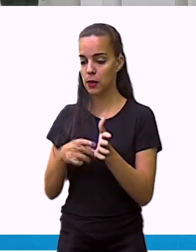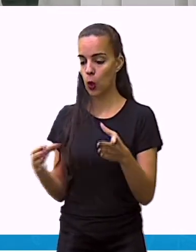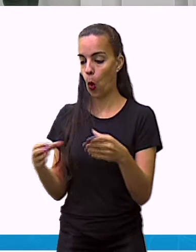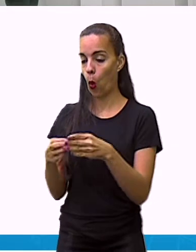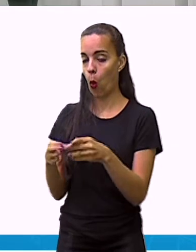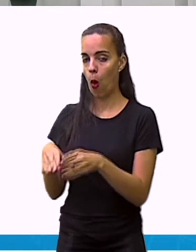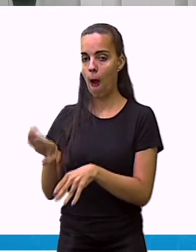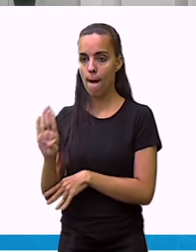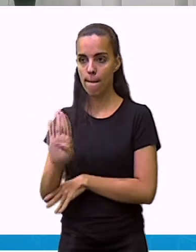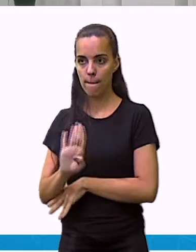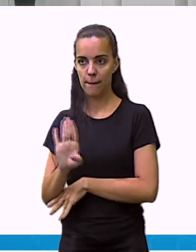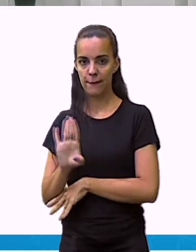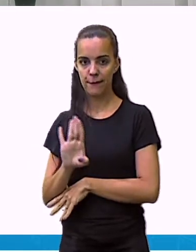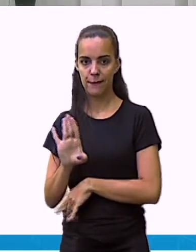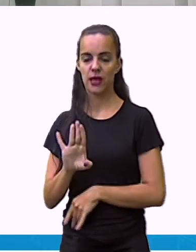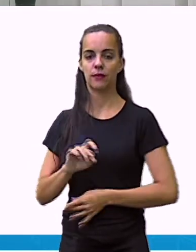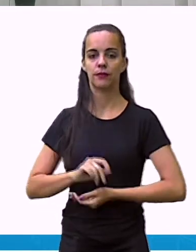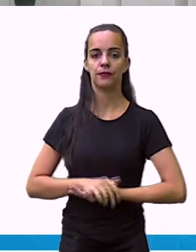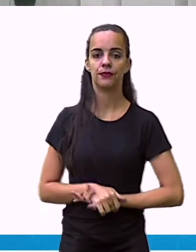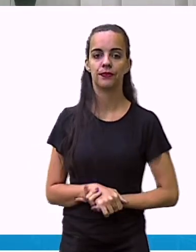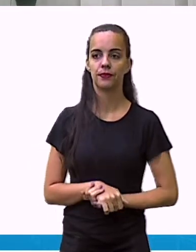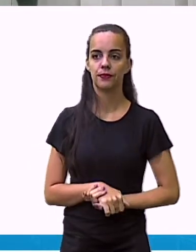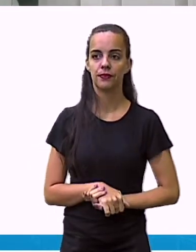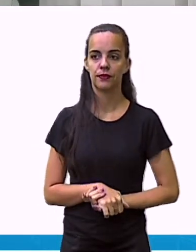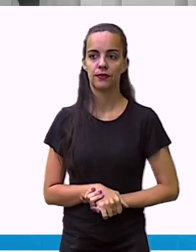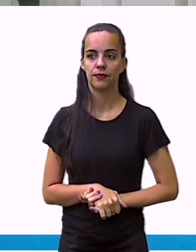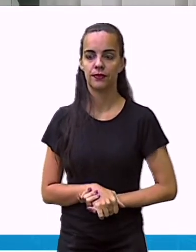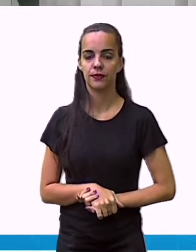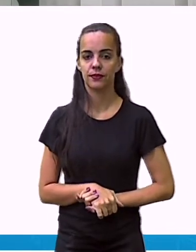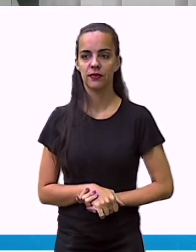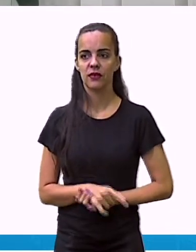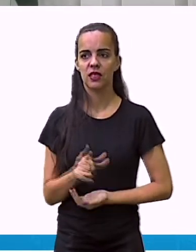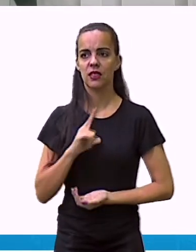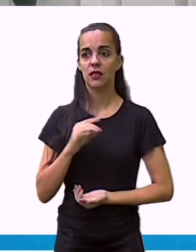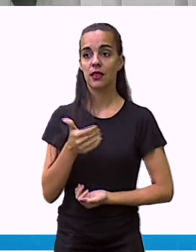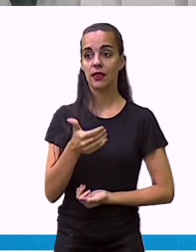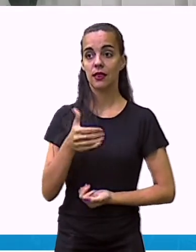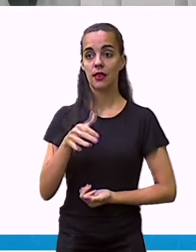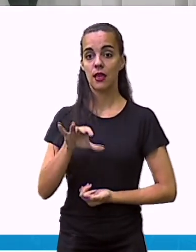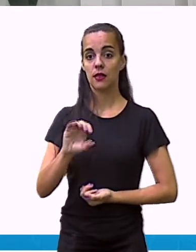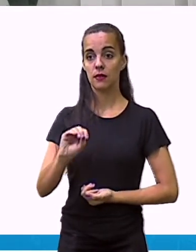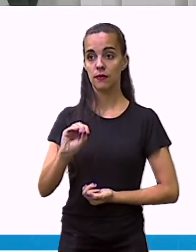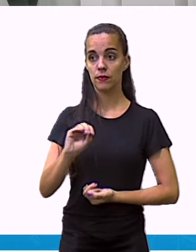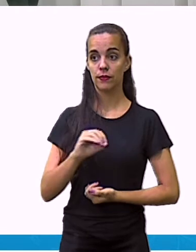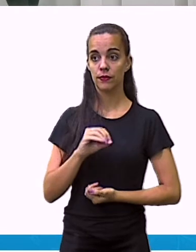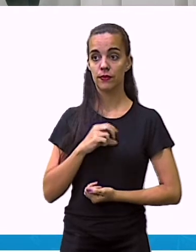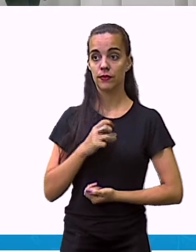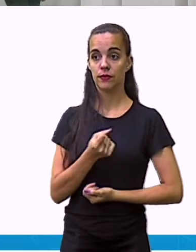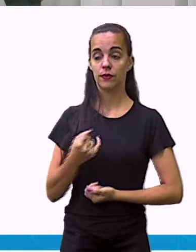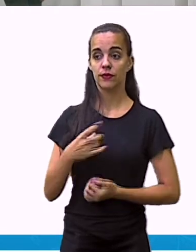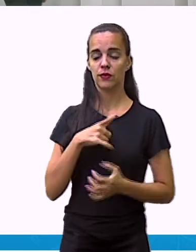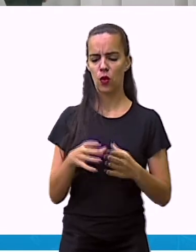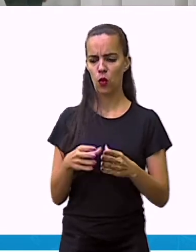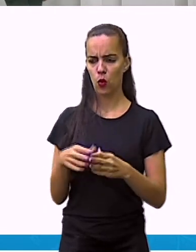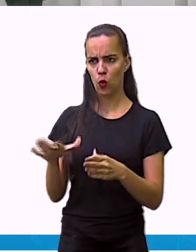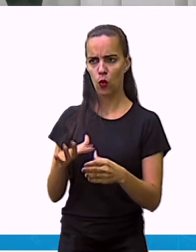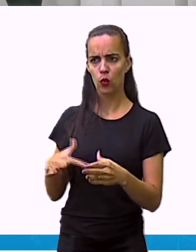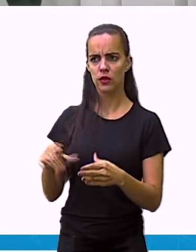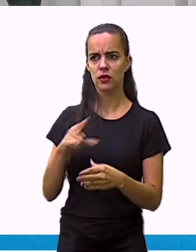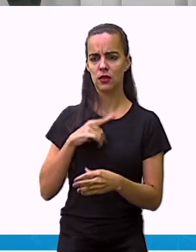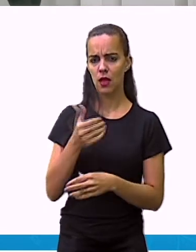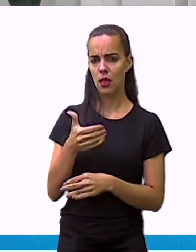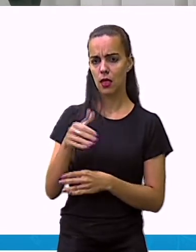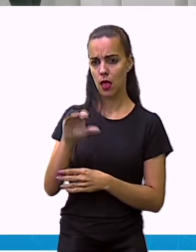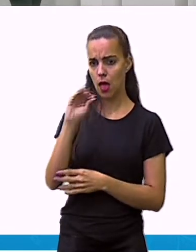Então, diferente da turma A. Essa será a turma B. Nessa turma, nós iremos pesquisar